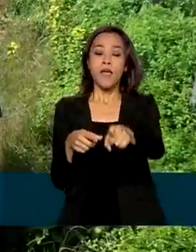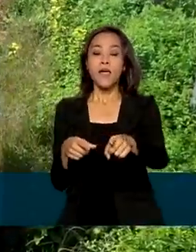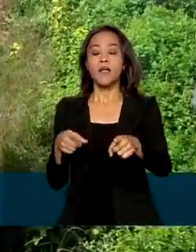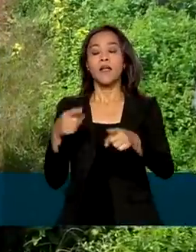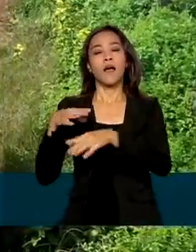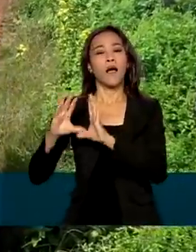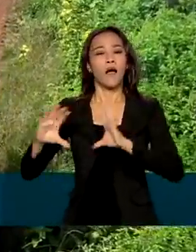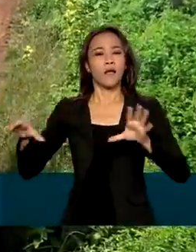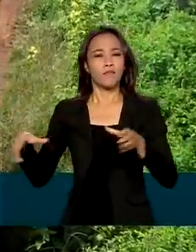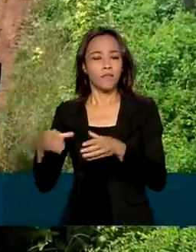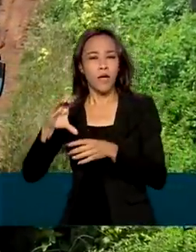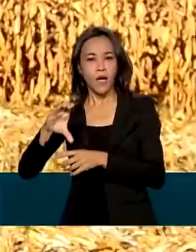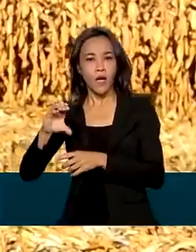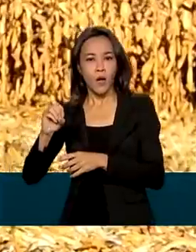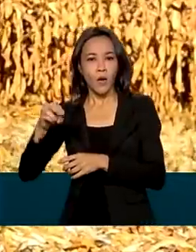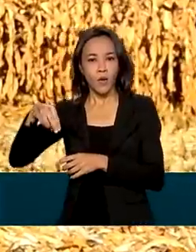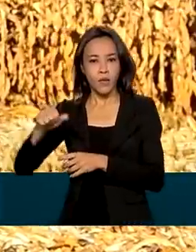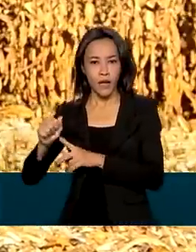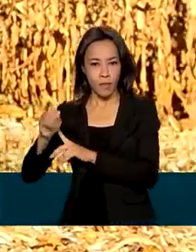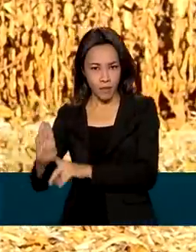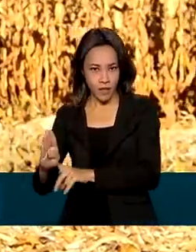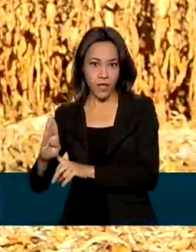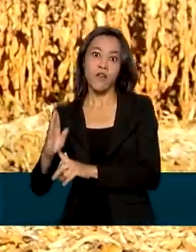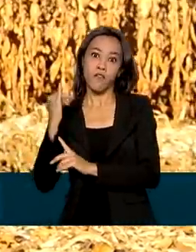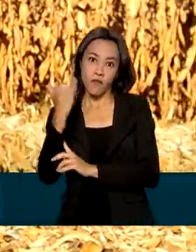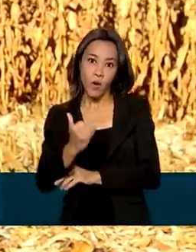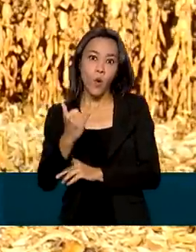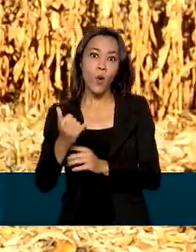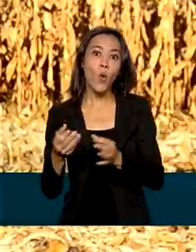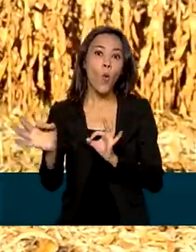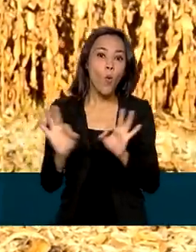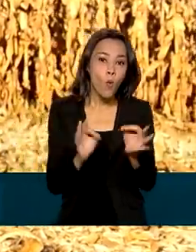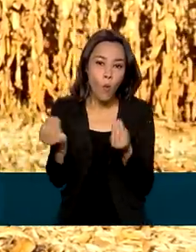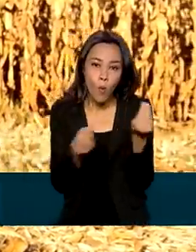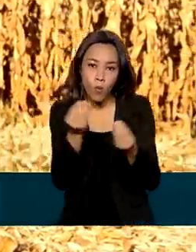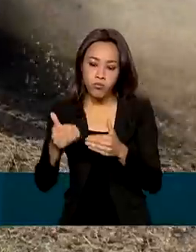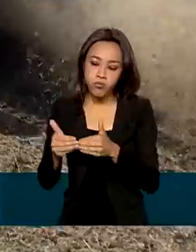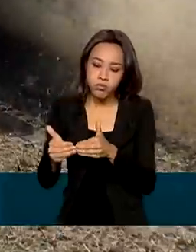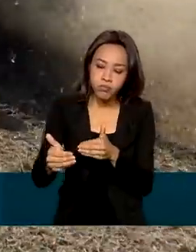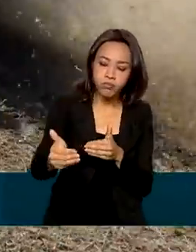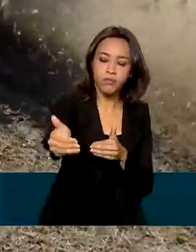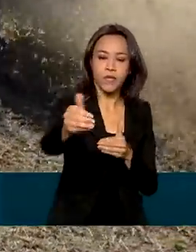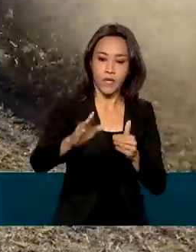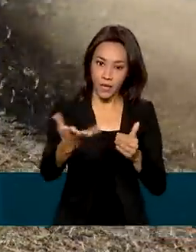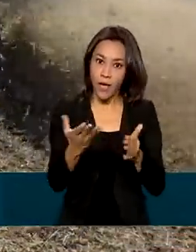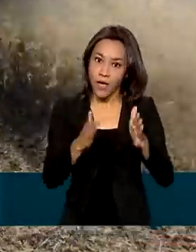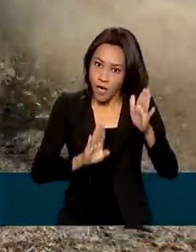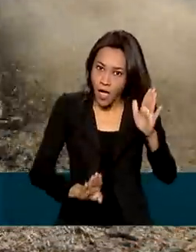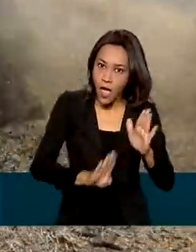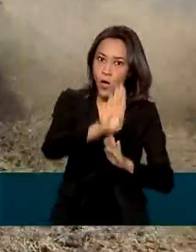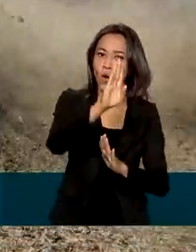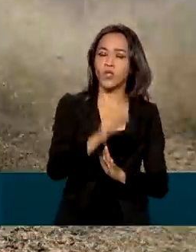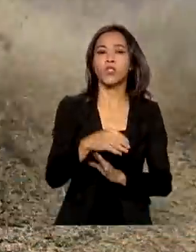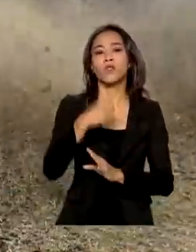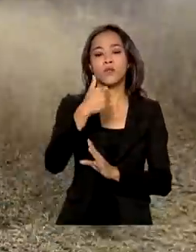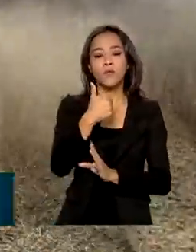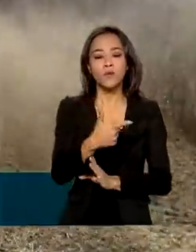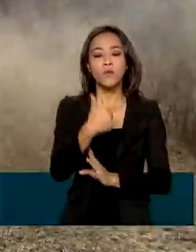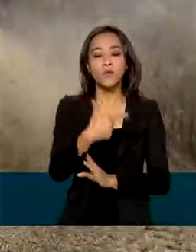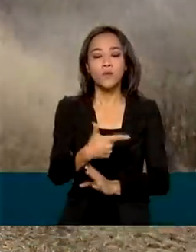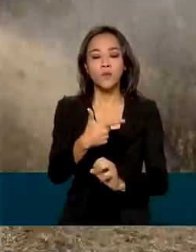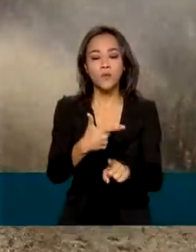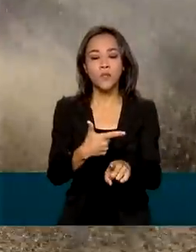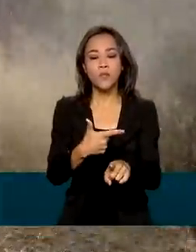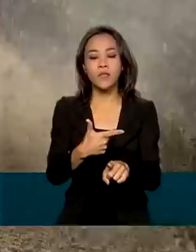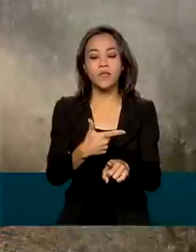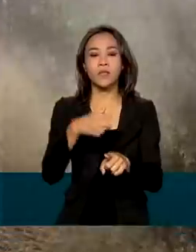estimativa da próxima safra e espera um recorde na produção de grãos, 289,6 milhões